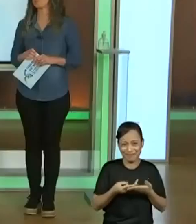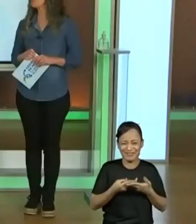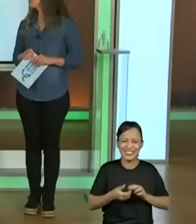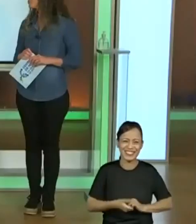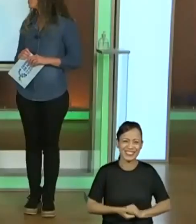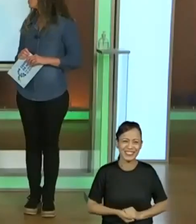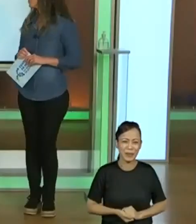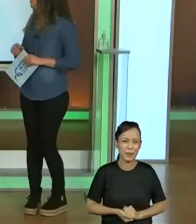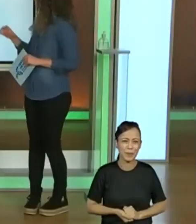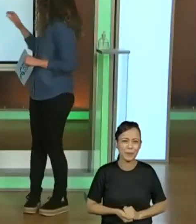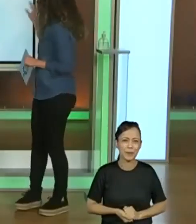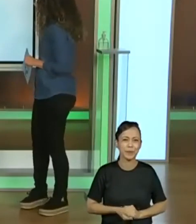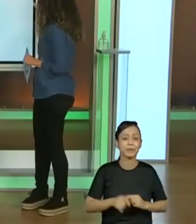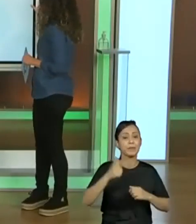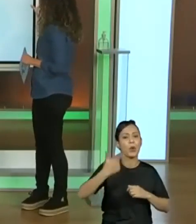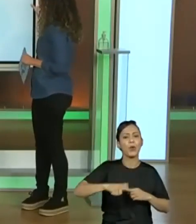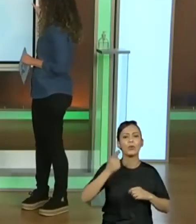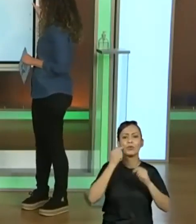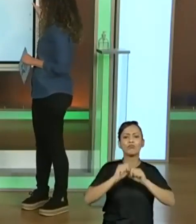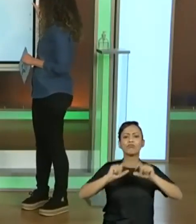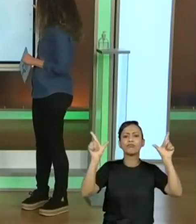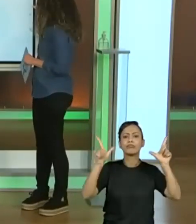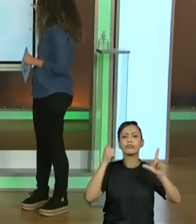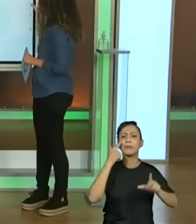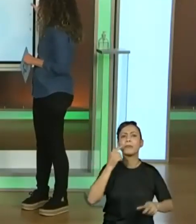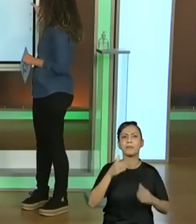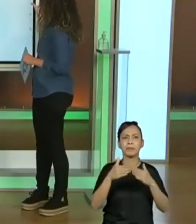Perfeito. Avança, por favor, professora Kelly.